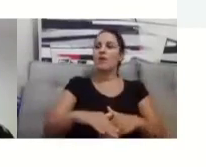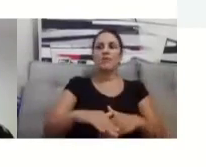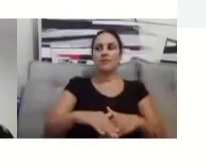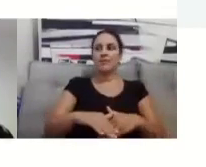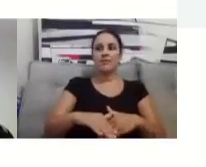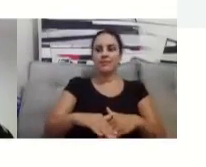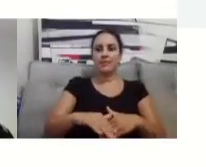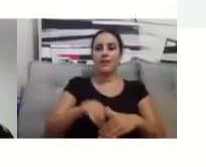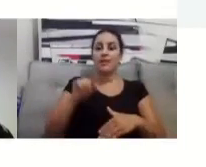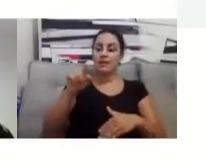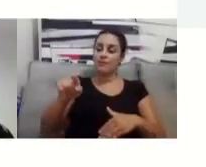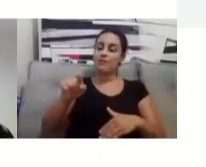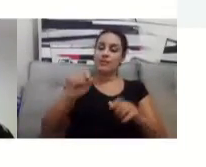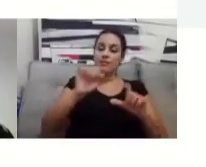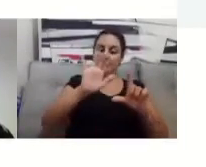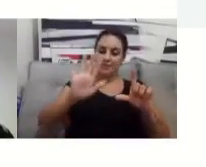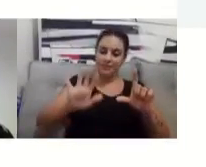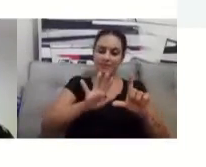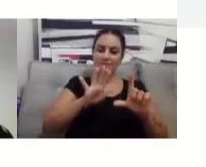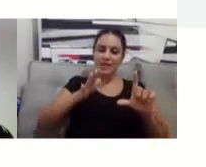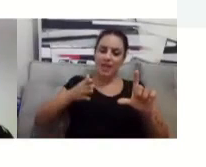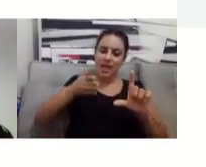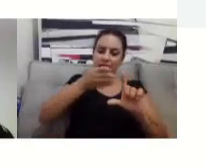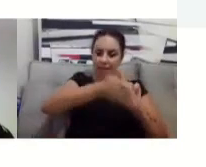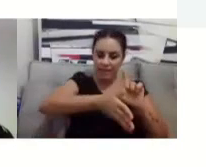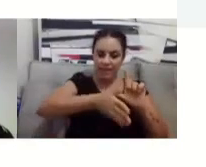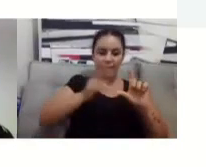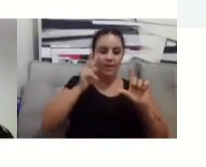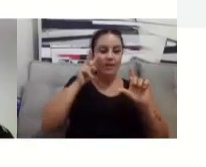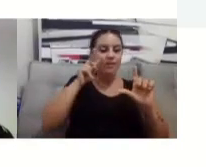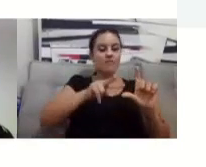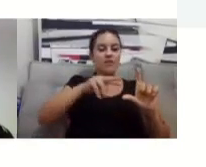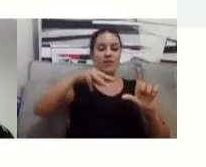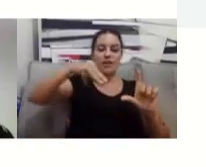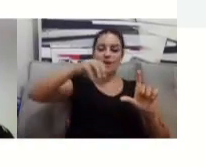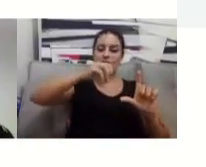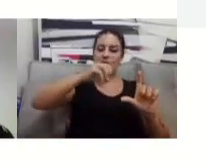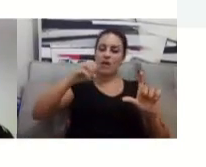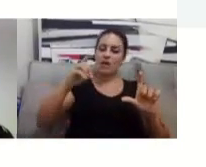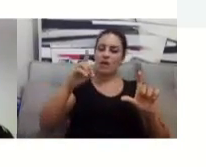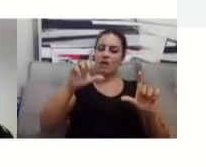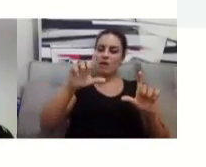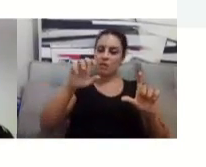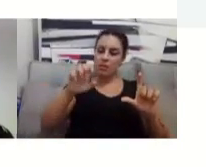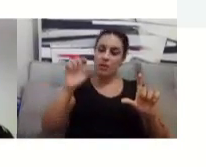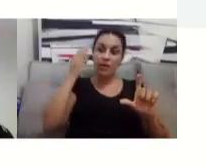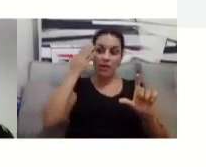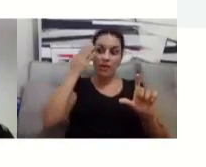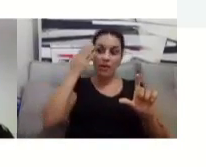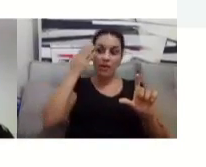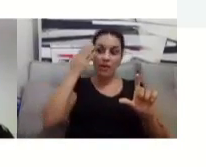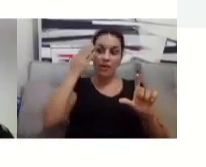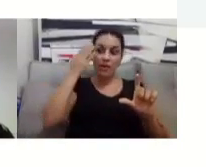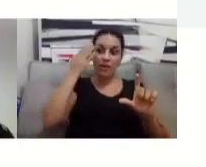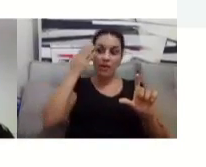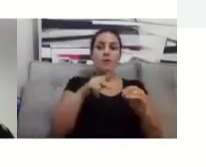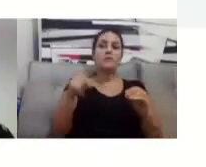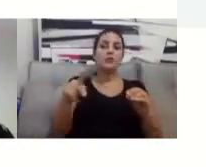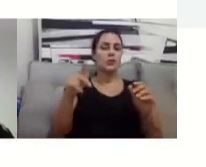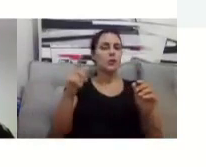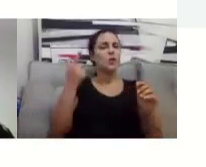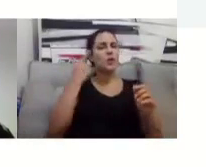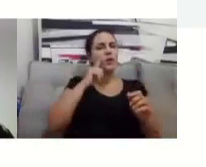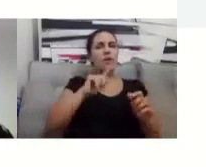conhecer o Moodle, vocês vão entender que há possibilidade do professor trabalhar com várias diferentes